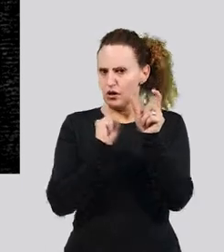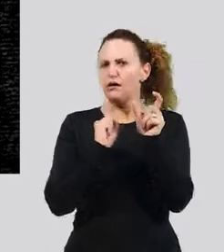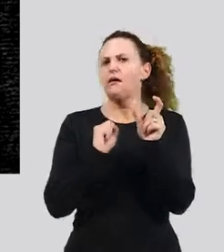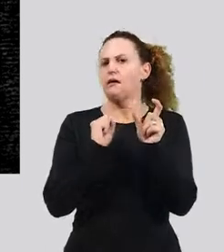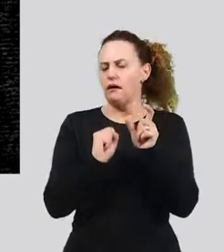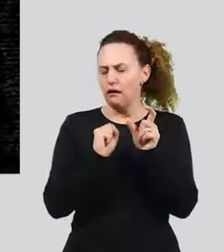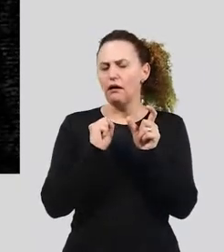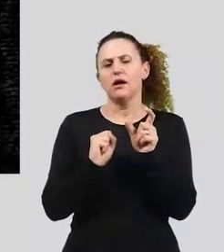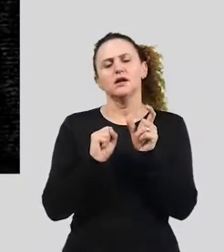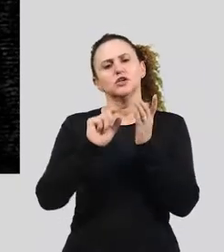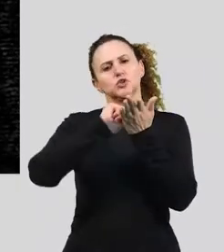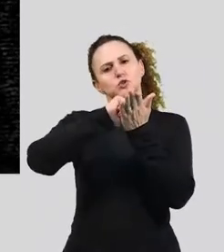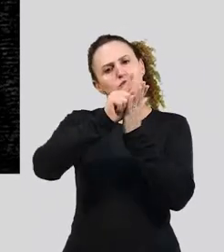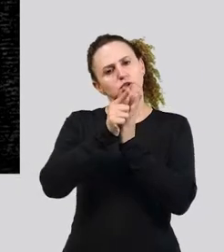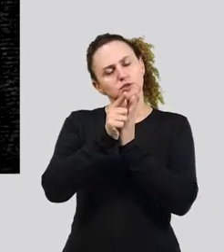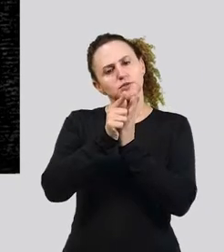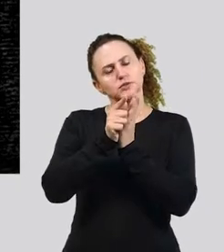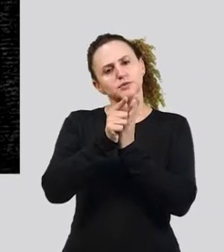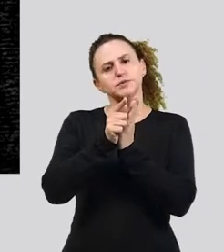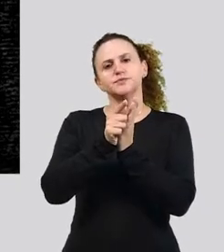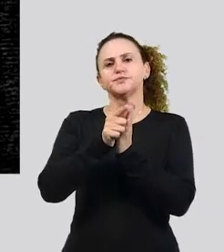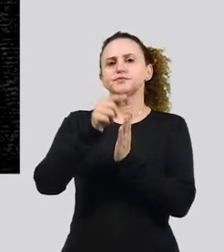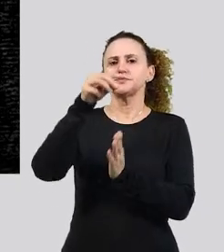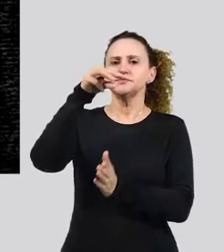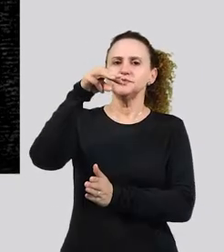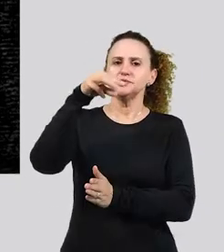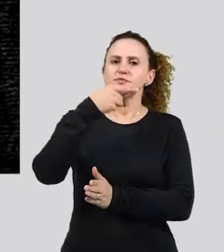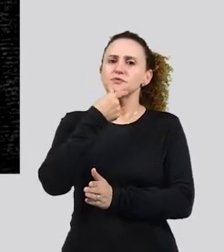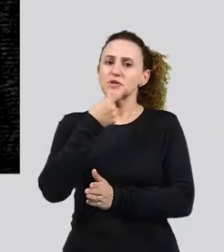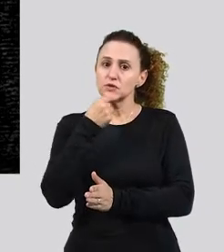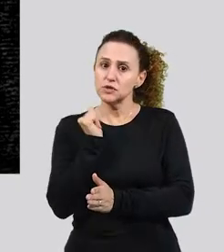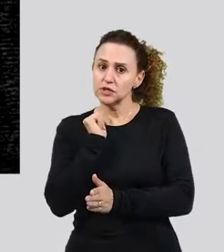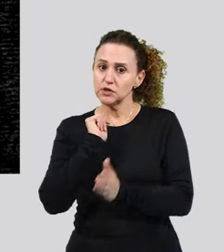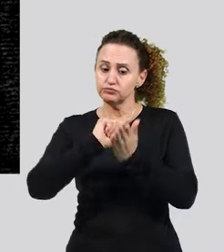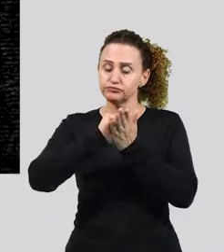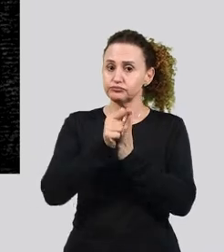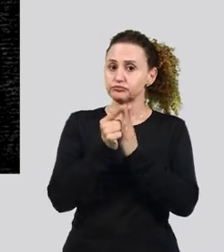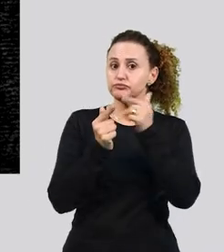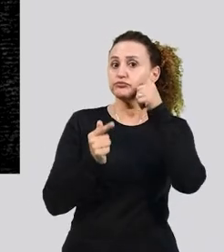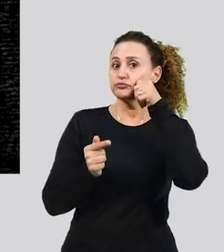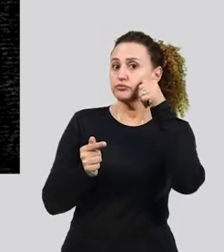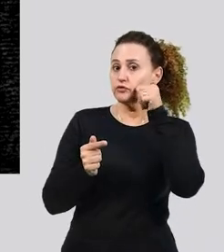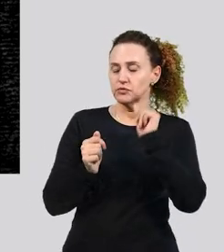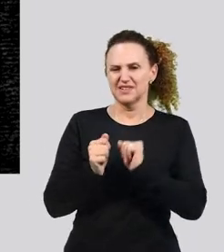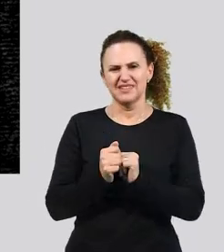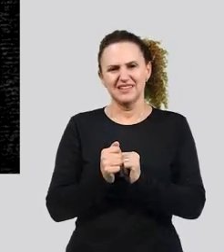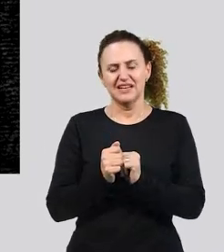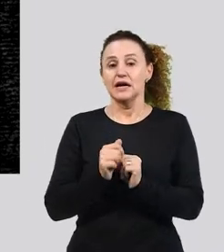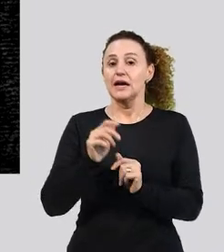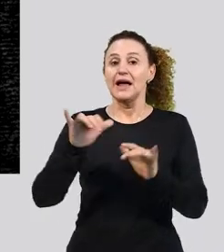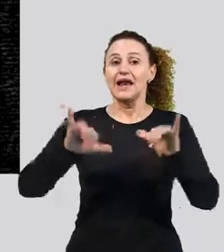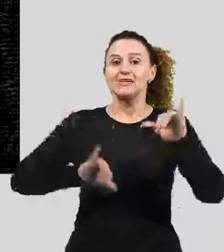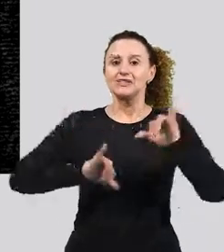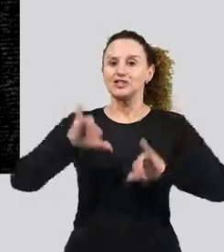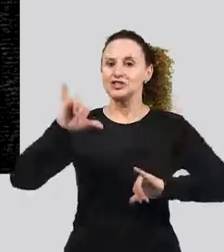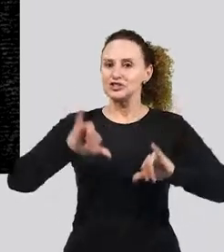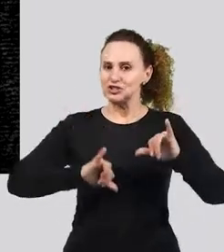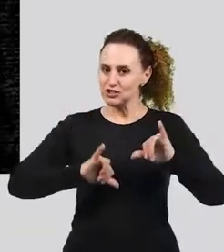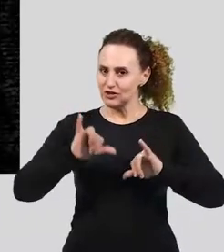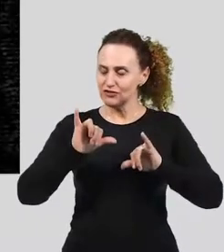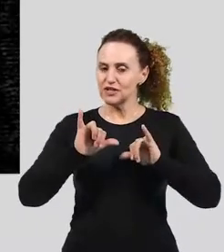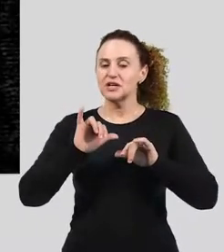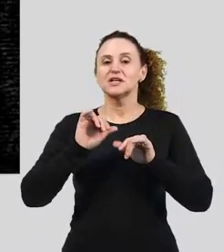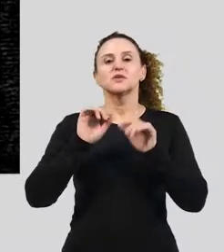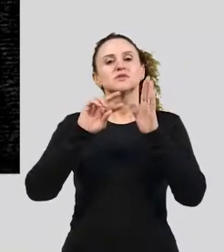um gênero masculino para o feminino. Então, ela sofre uma flexão, então ela é